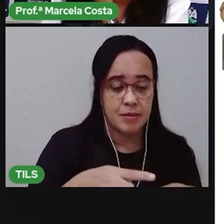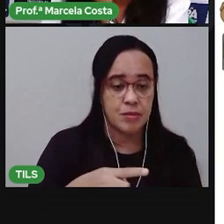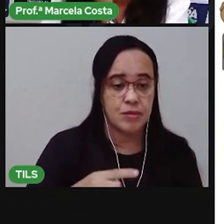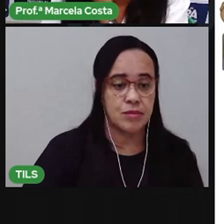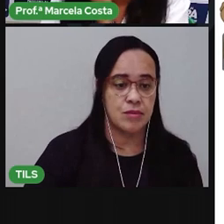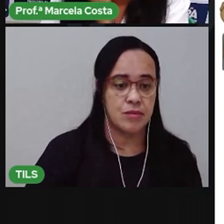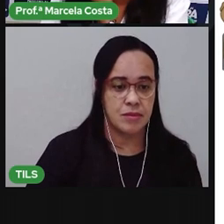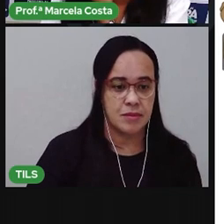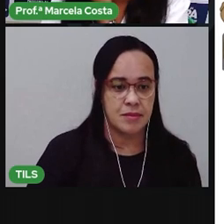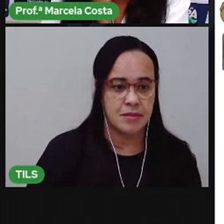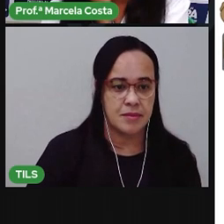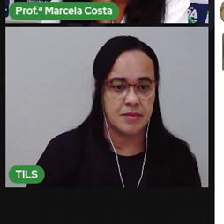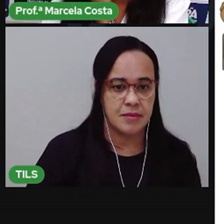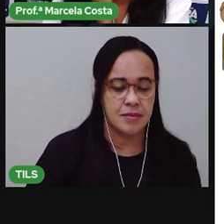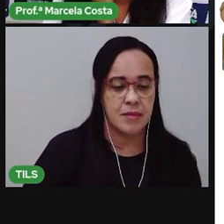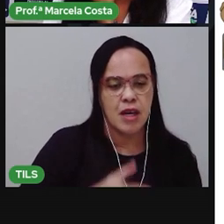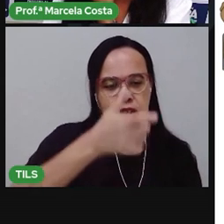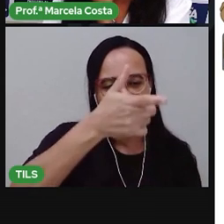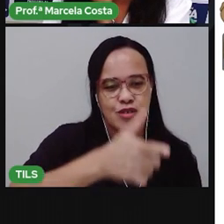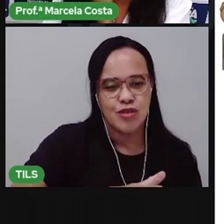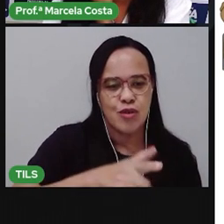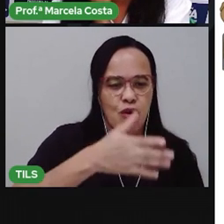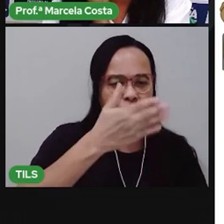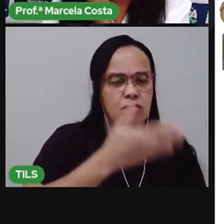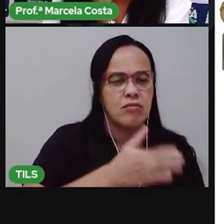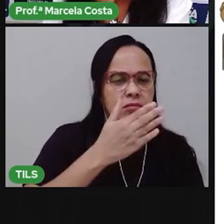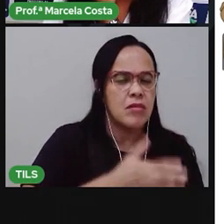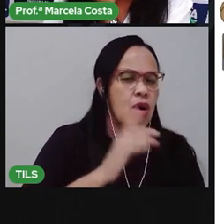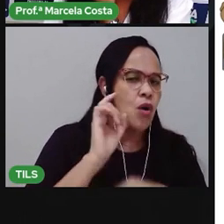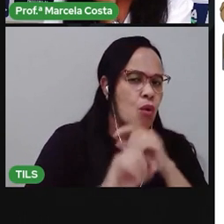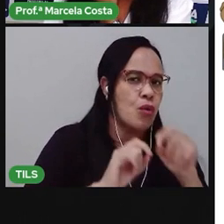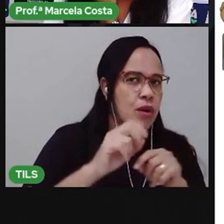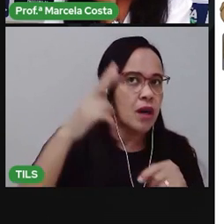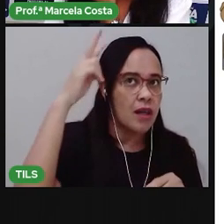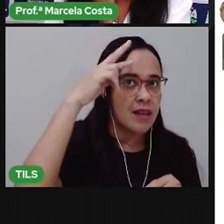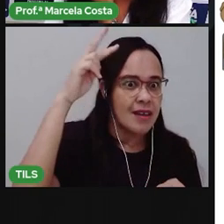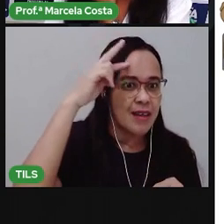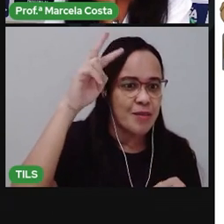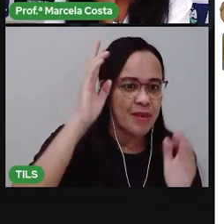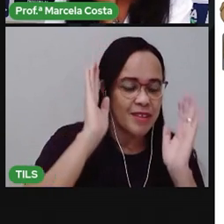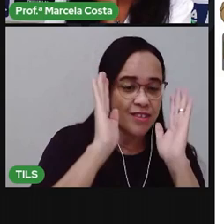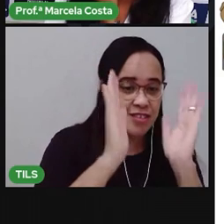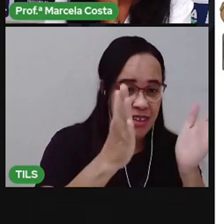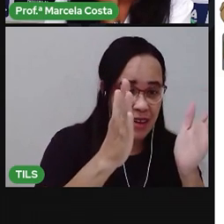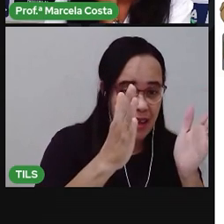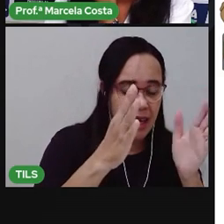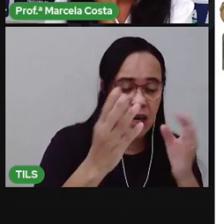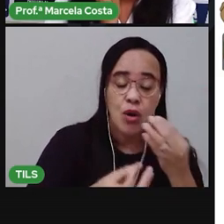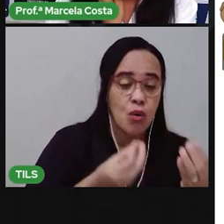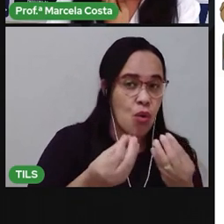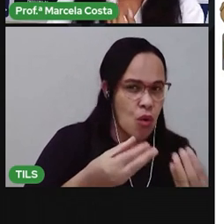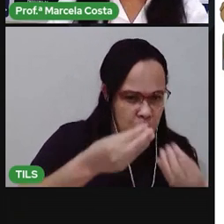recapitular, relembrar com você os assuntos que a gente viu nessa aula.